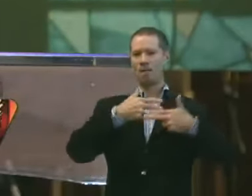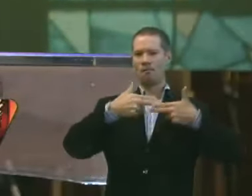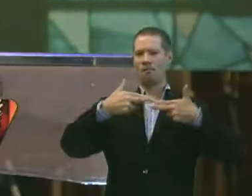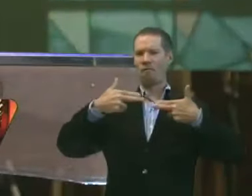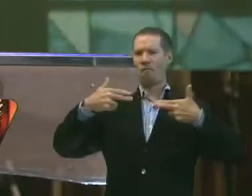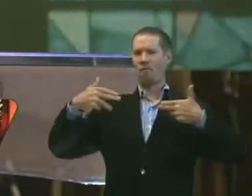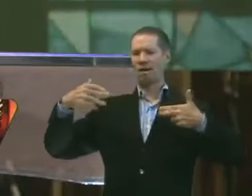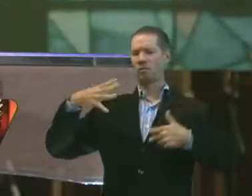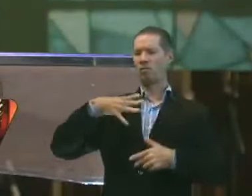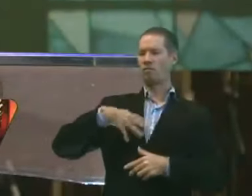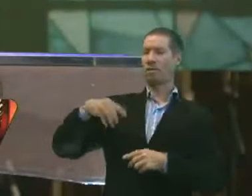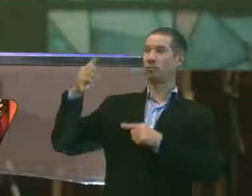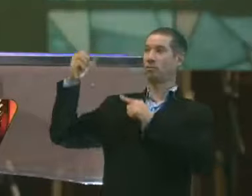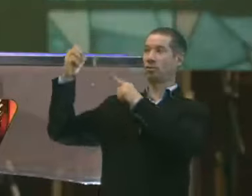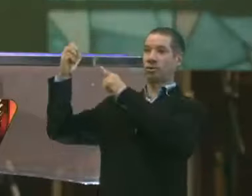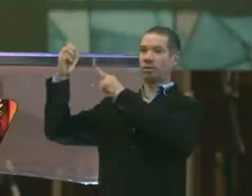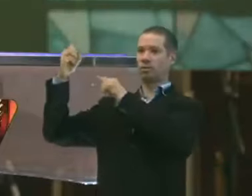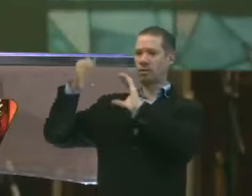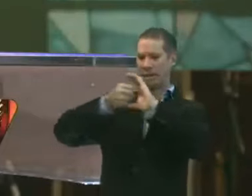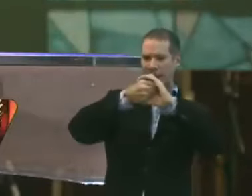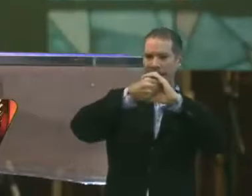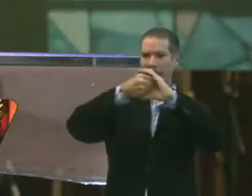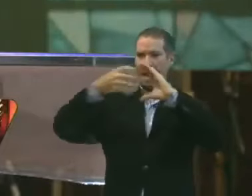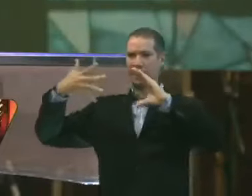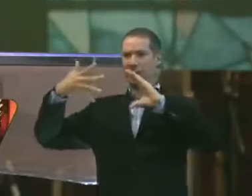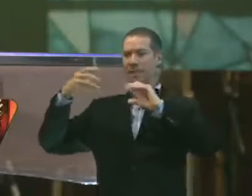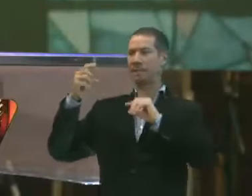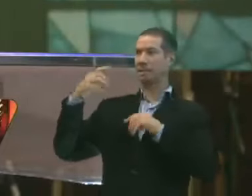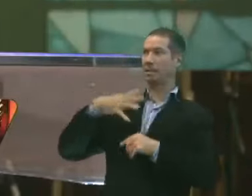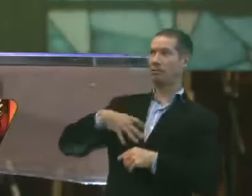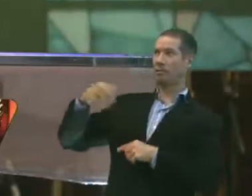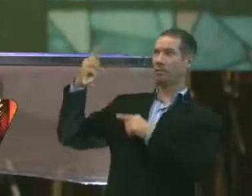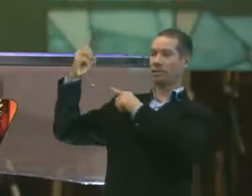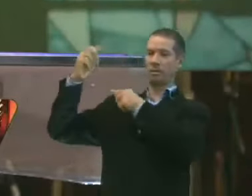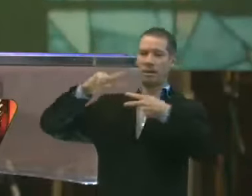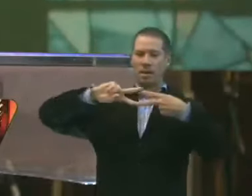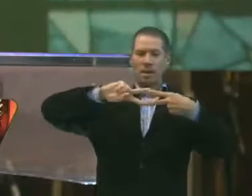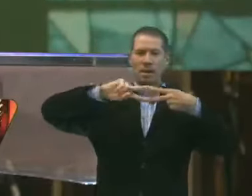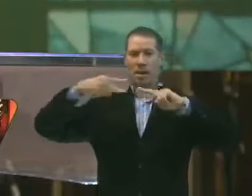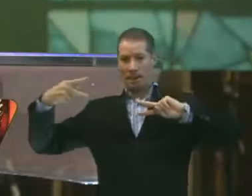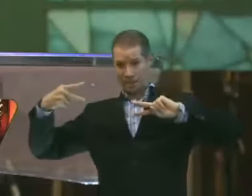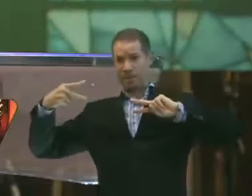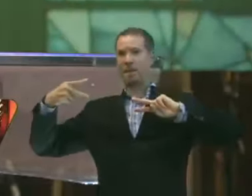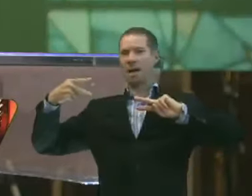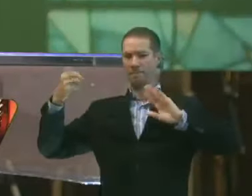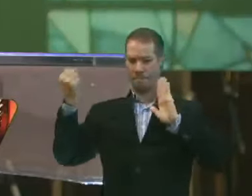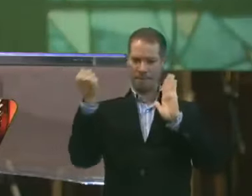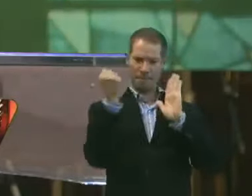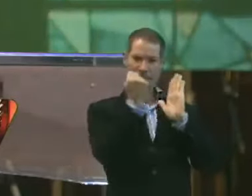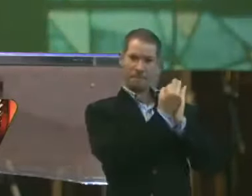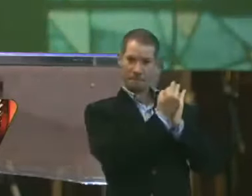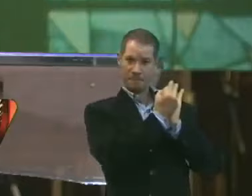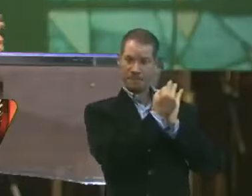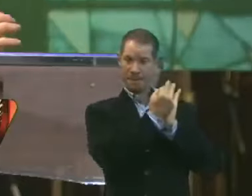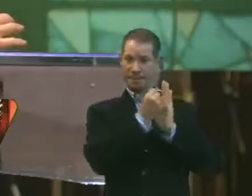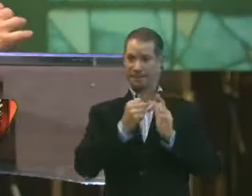vezes. Sobre o filho de Deus. Características do filho de Deus. O DNA. É uma marca.